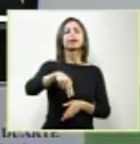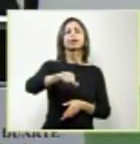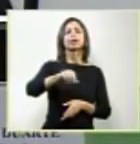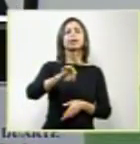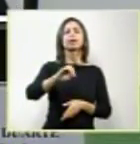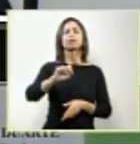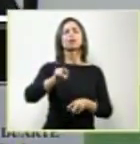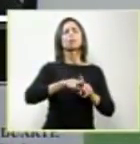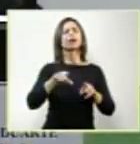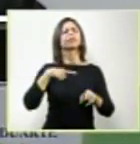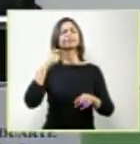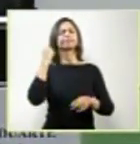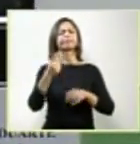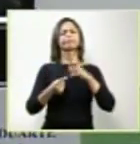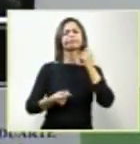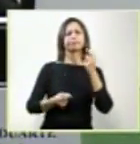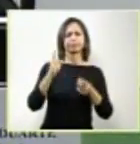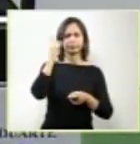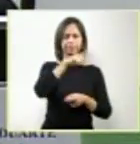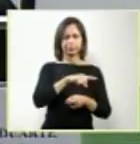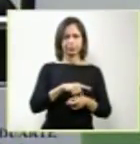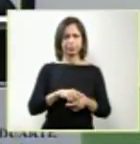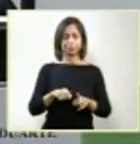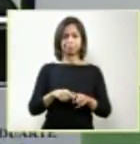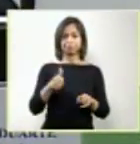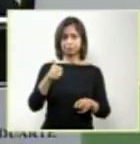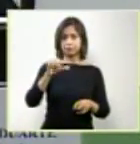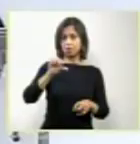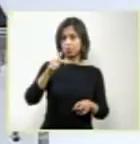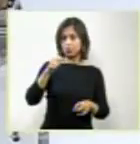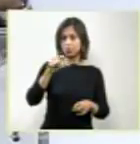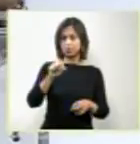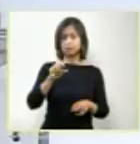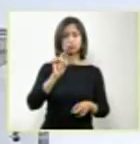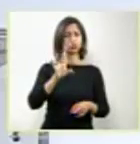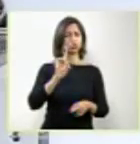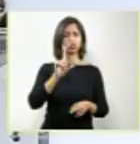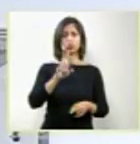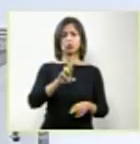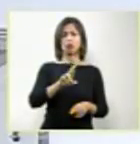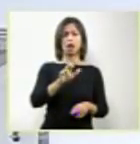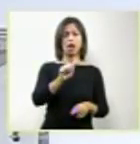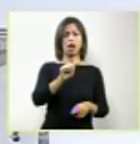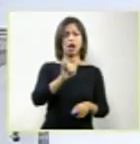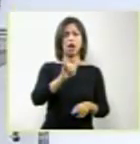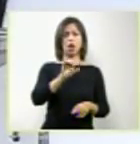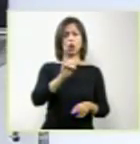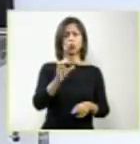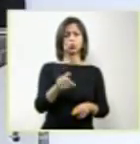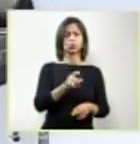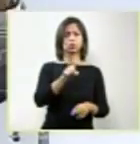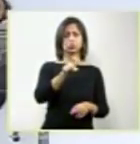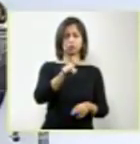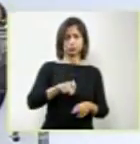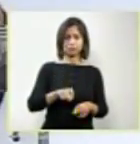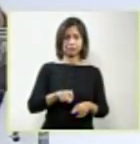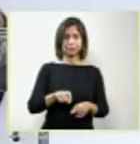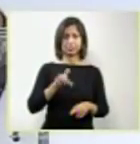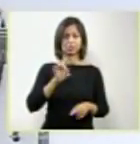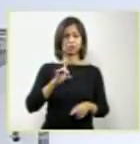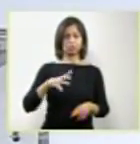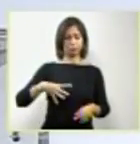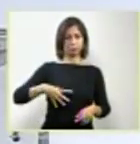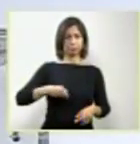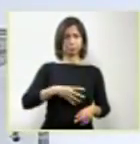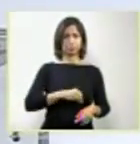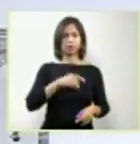Nos anos 70, nós tínhamos somente, a obstetrícia tinha somente o raio-x de abdômen, que era utilizado no